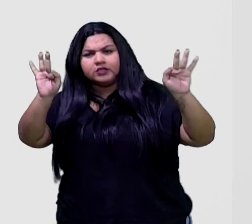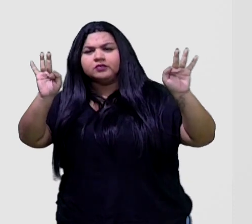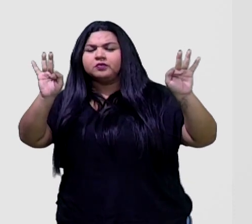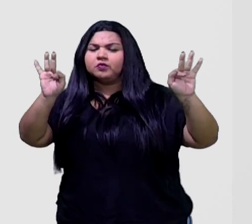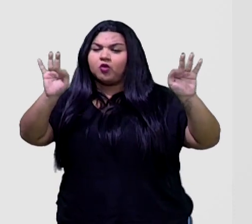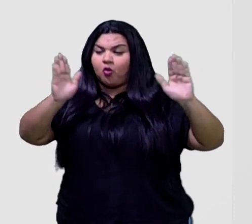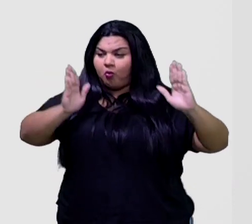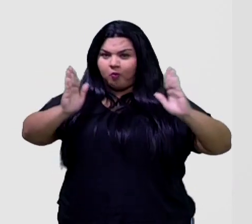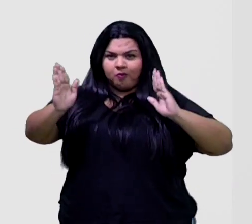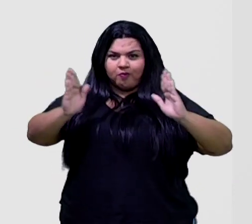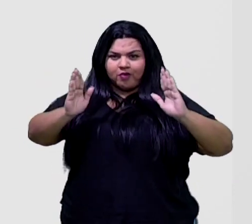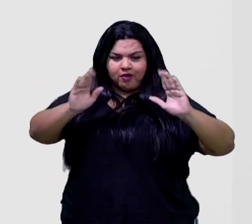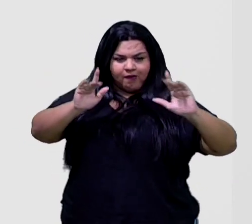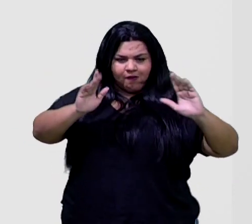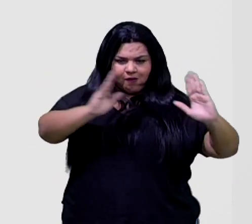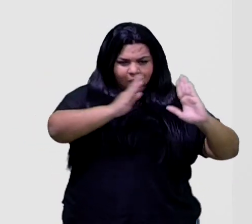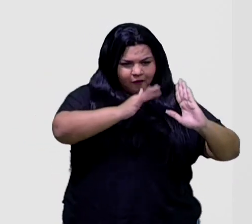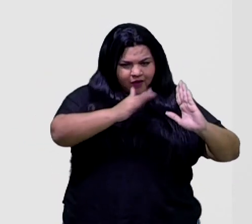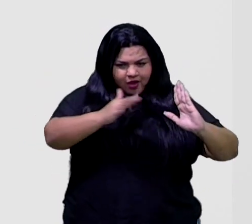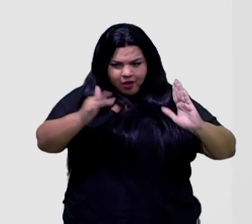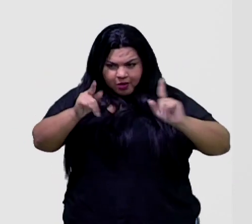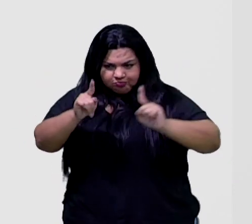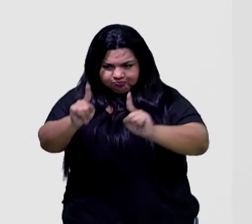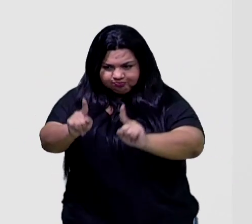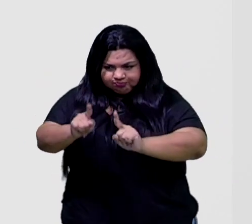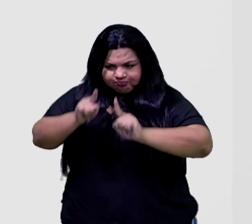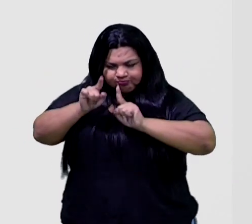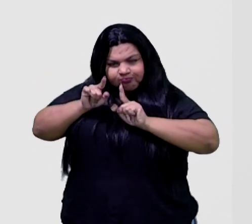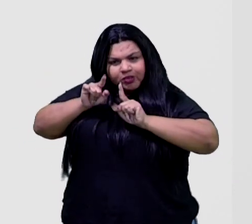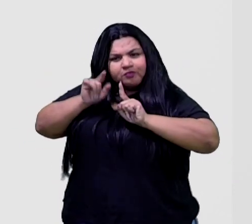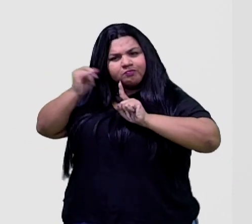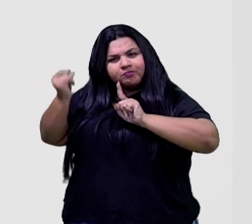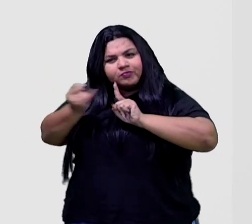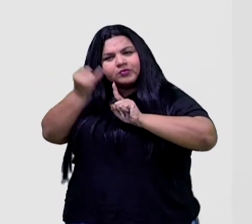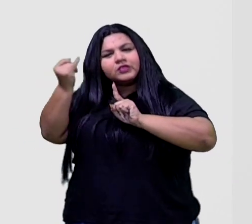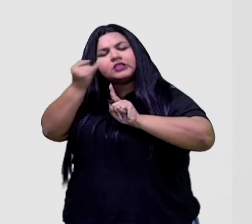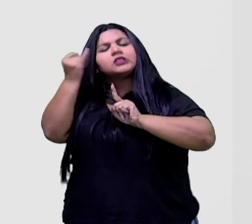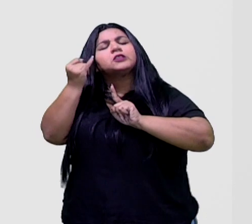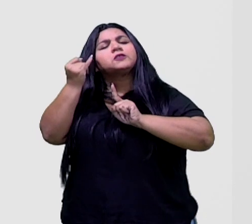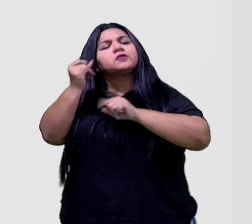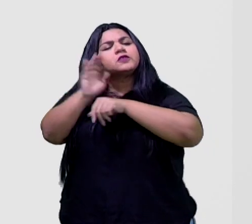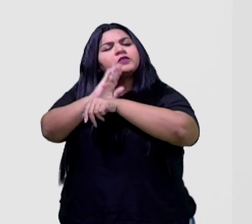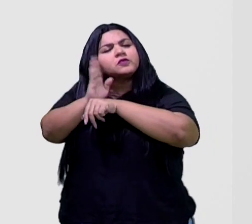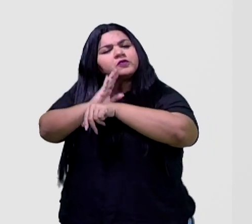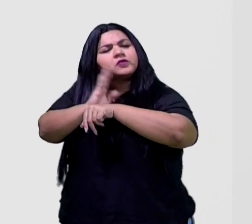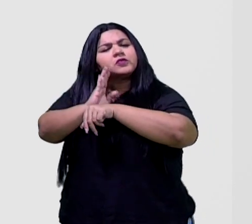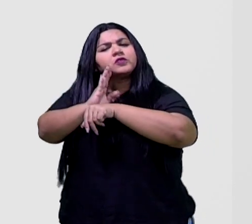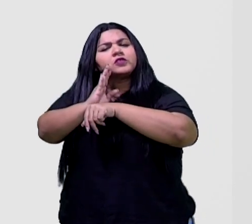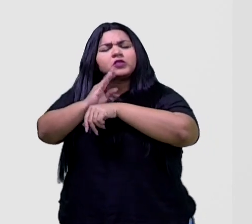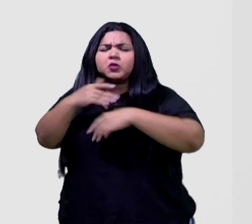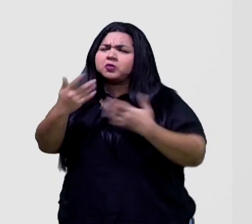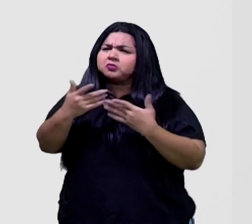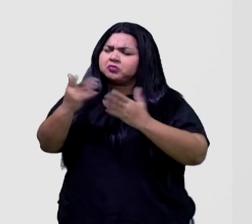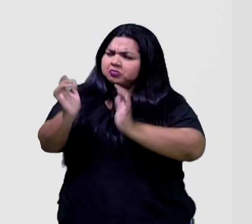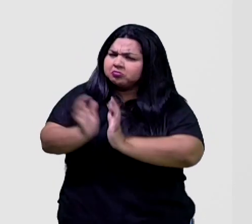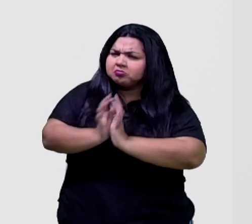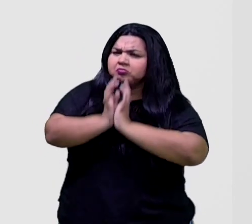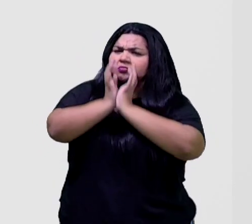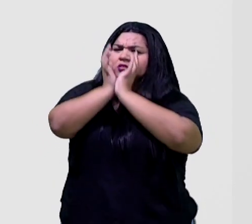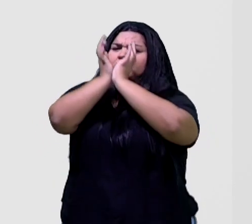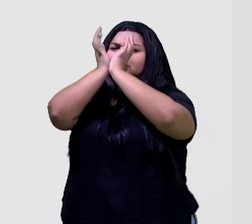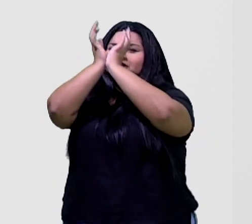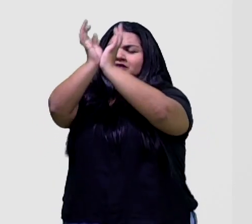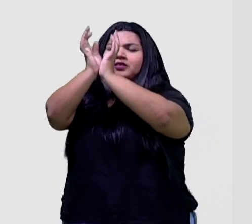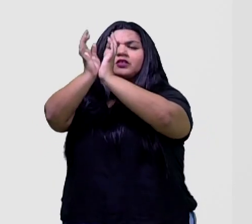cena que vai se tornando um clássico, né? E um filme que teve bastante destaque de bilheteria, de premiações e tudo